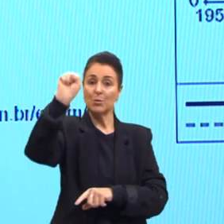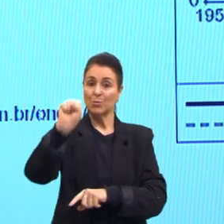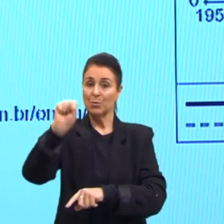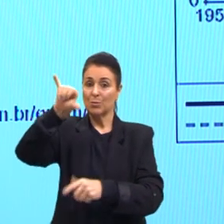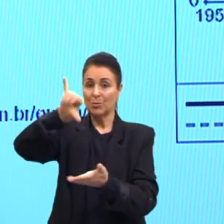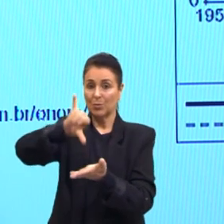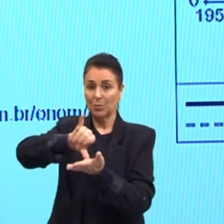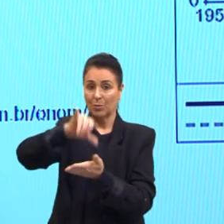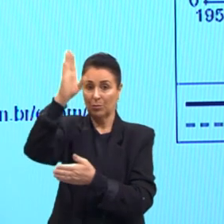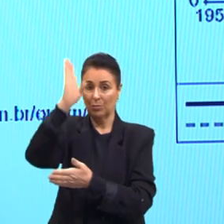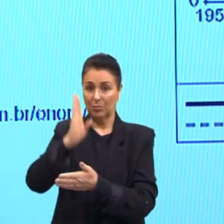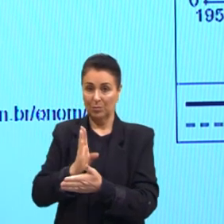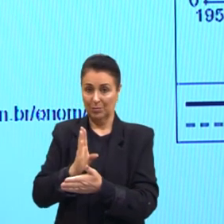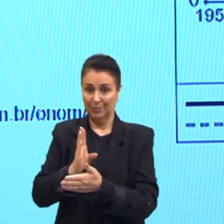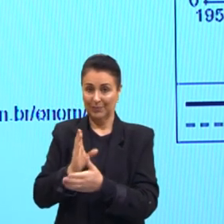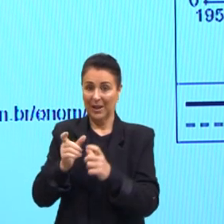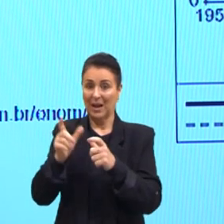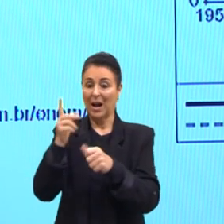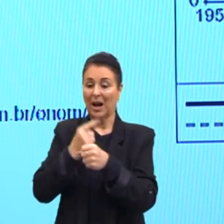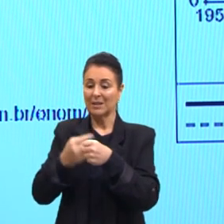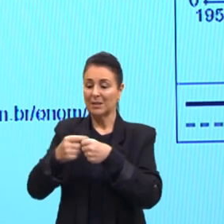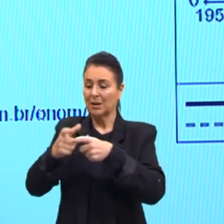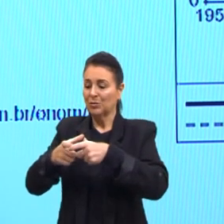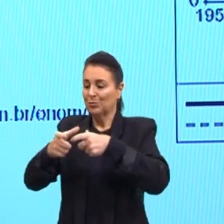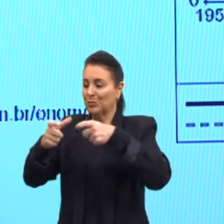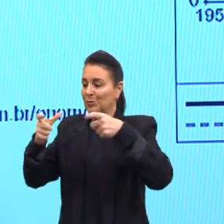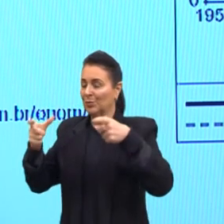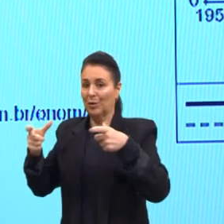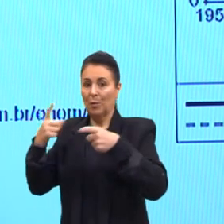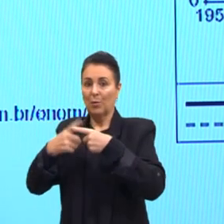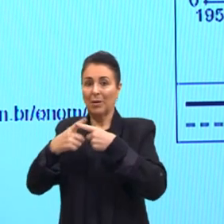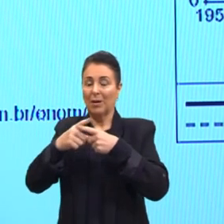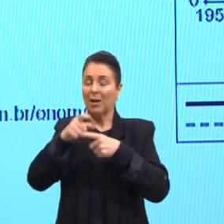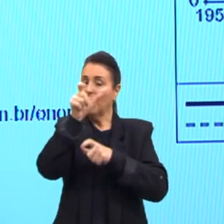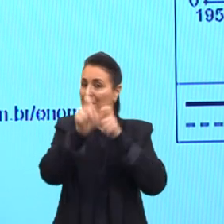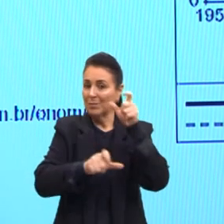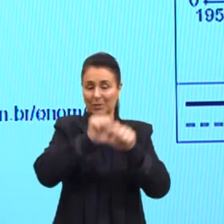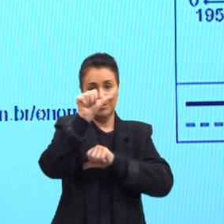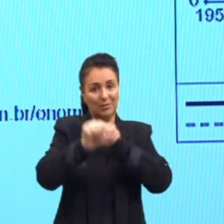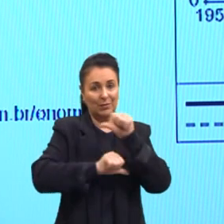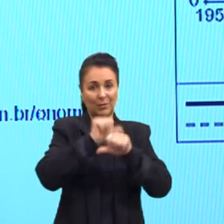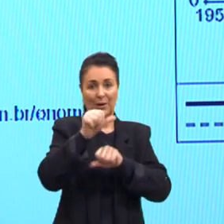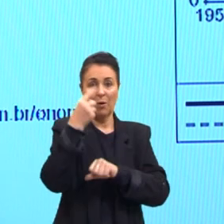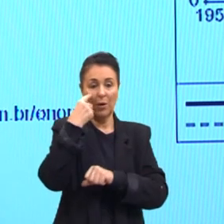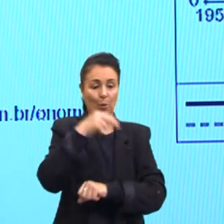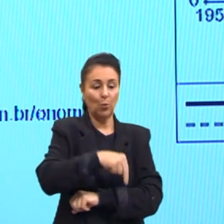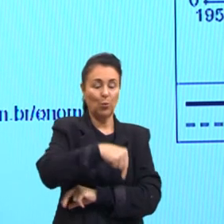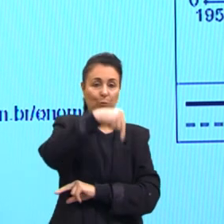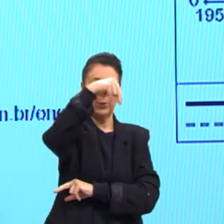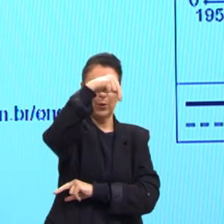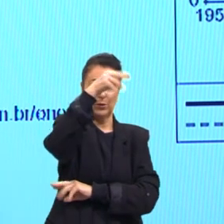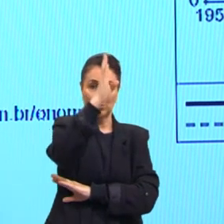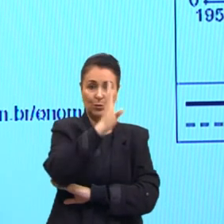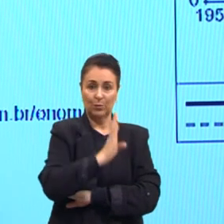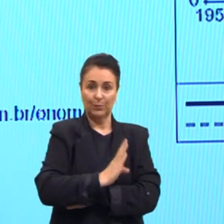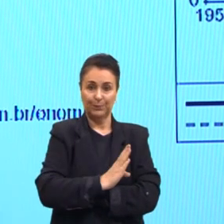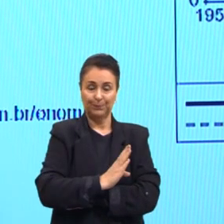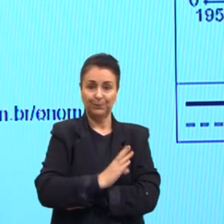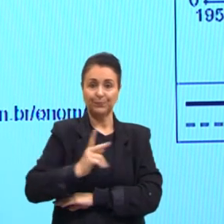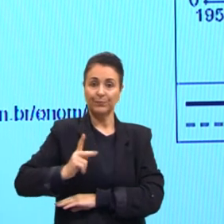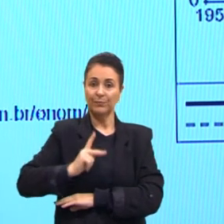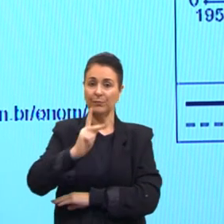crescimento enorme, tendo em vista a imigração, êxodo rural. Olha, o Norte, a população